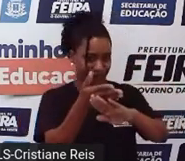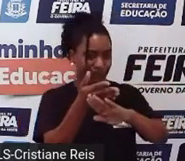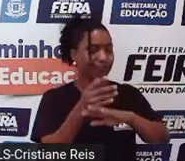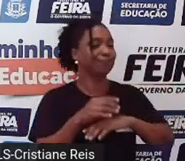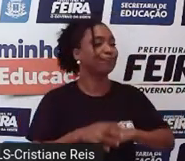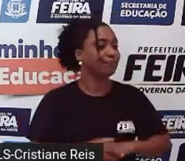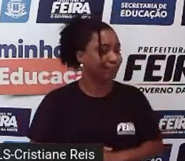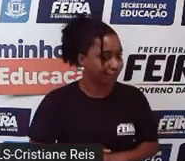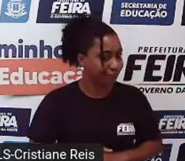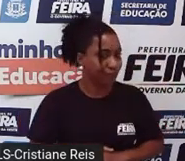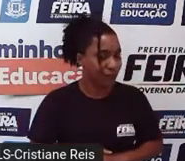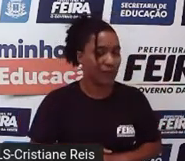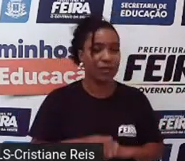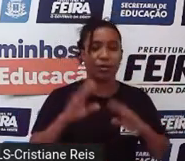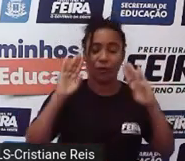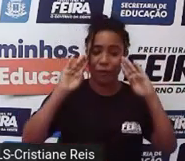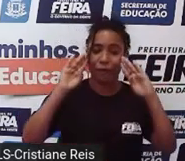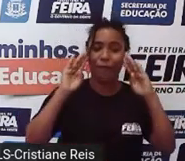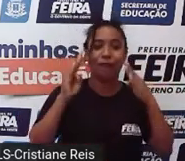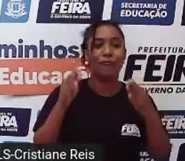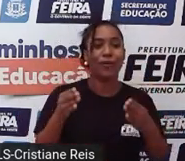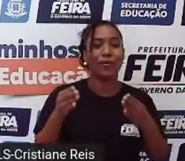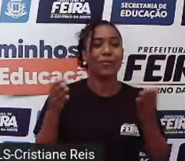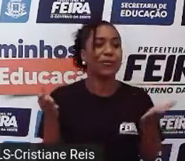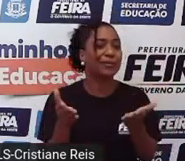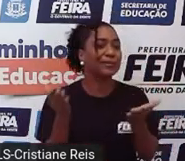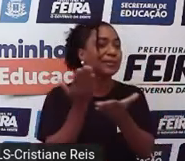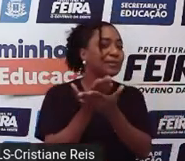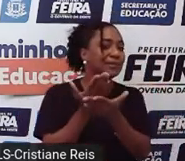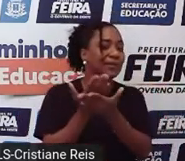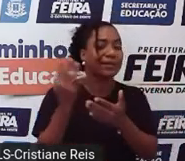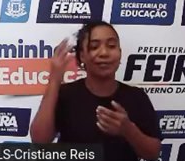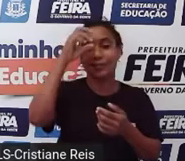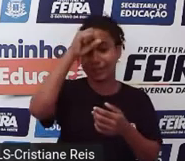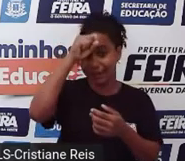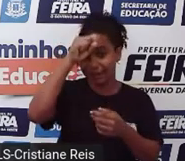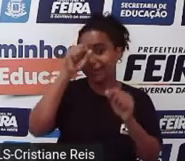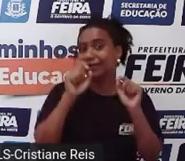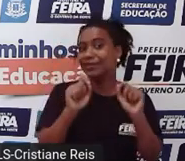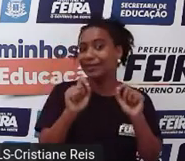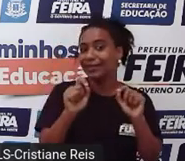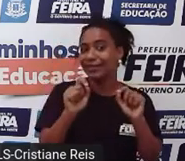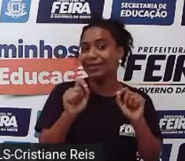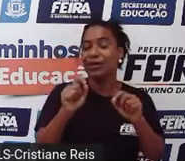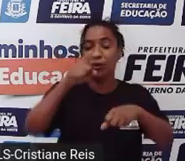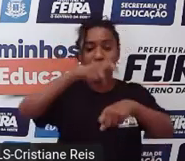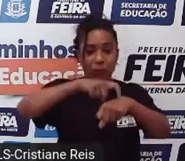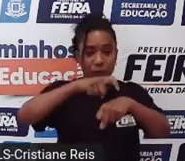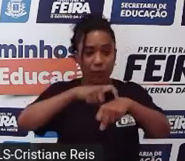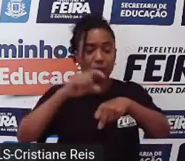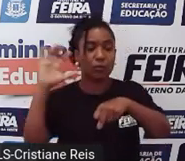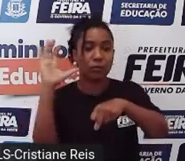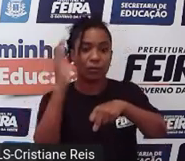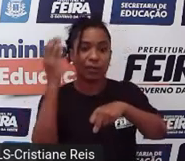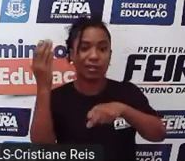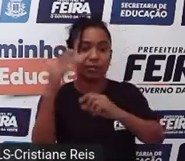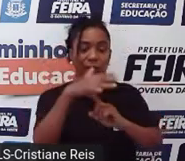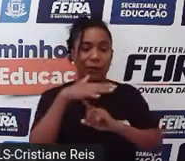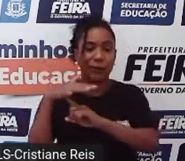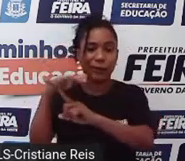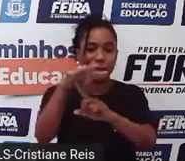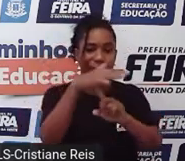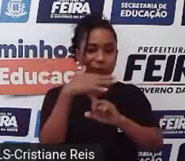Então, o foco de nossa aula de hoje é falar sobre tempo, estações do ano, mas observando essas